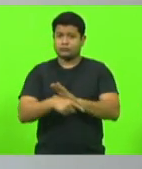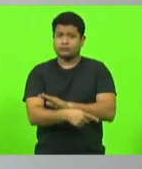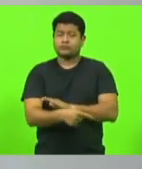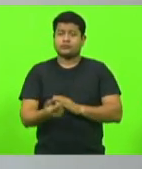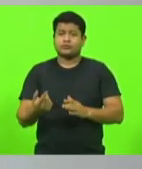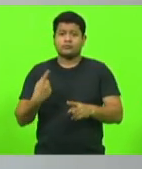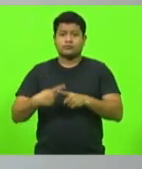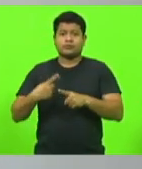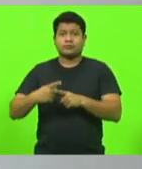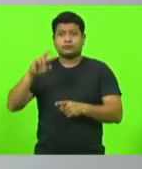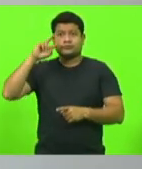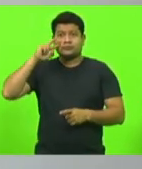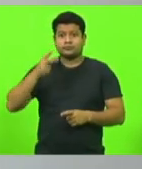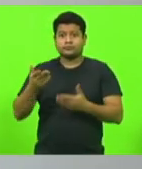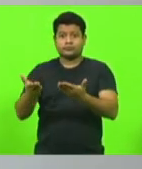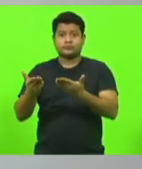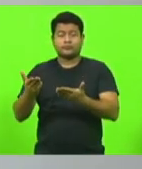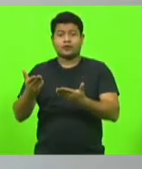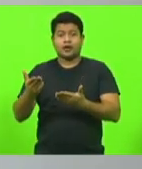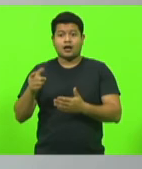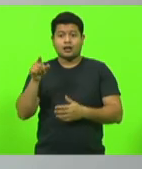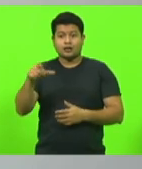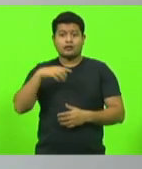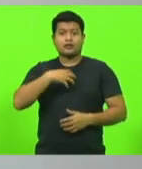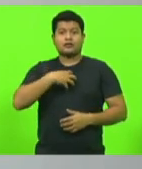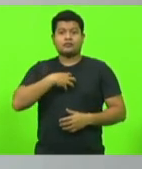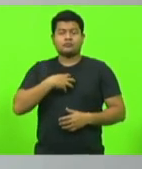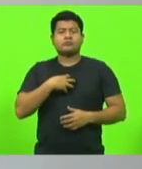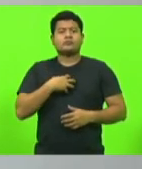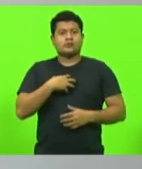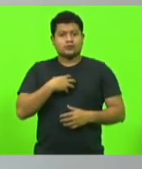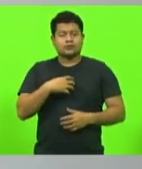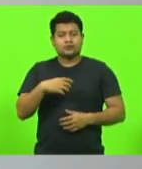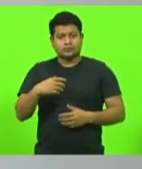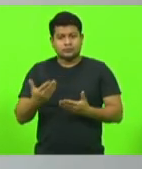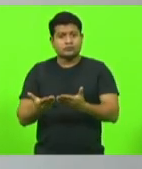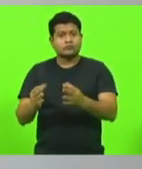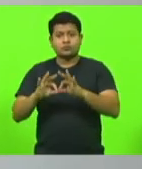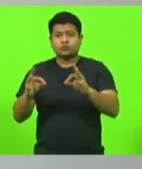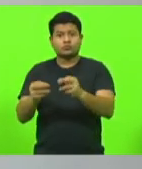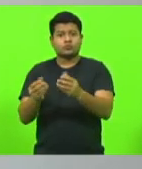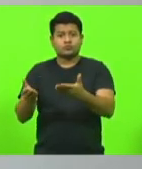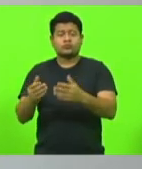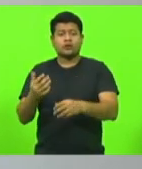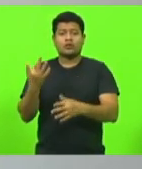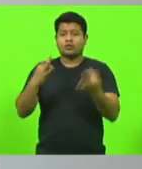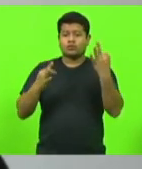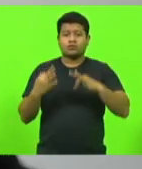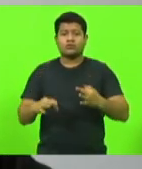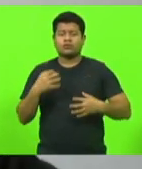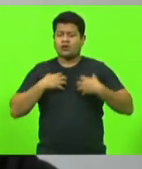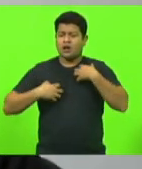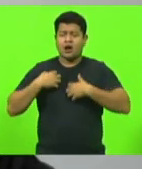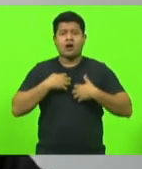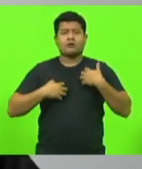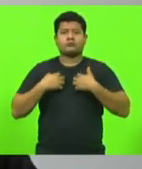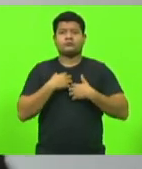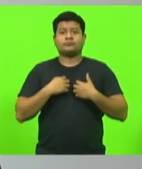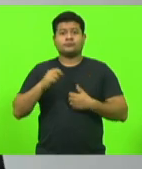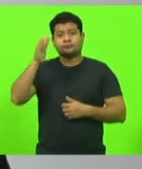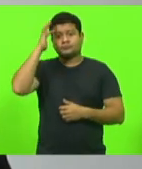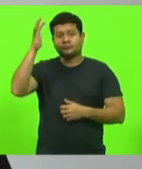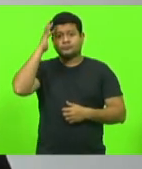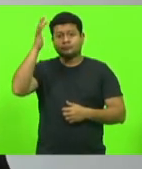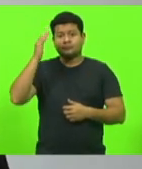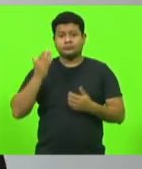é reconhecido como ser sinciente. Tem emoções, tem sentimentos, tem dor, tem angústia. Imagine, deputado